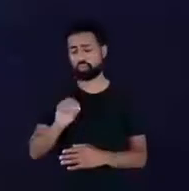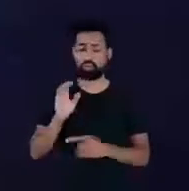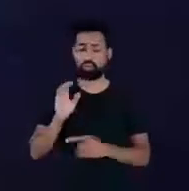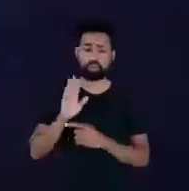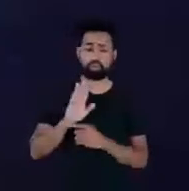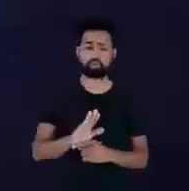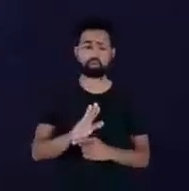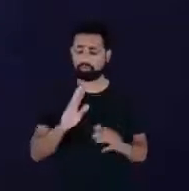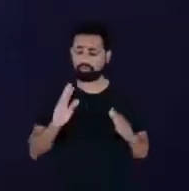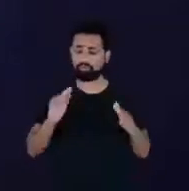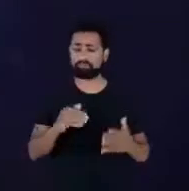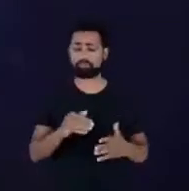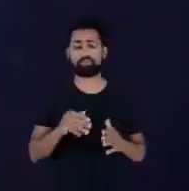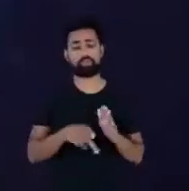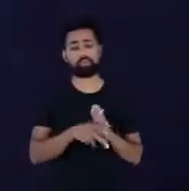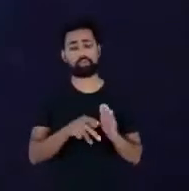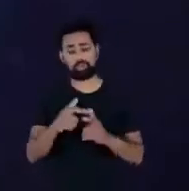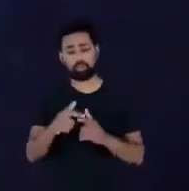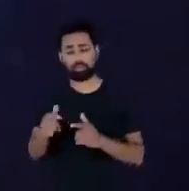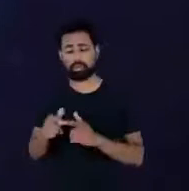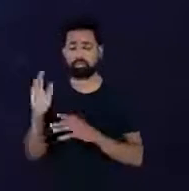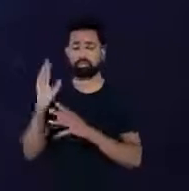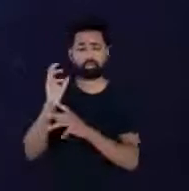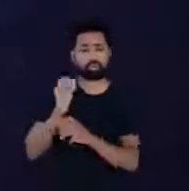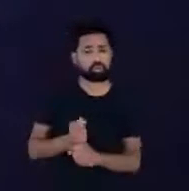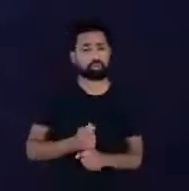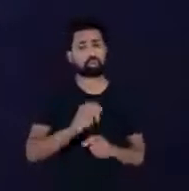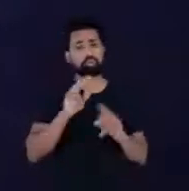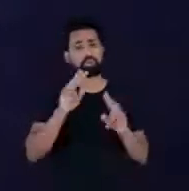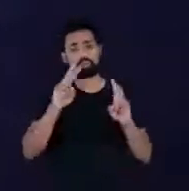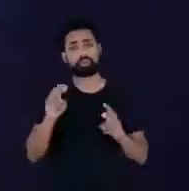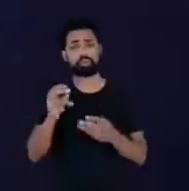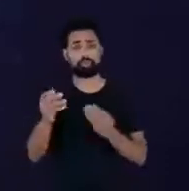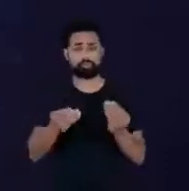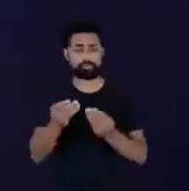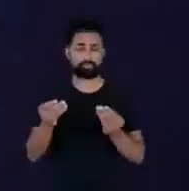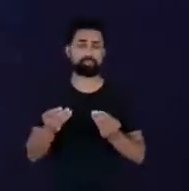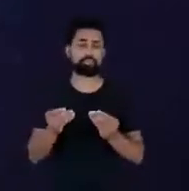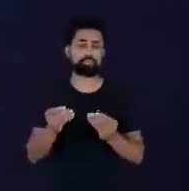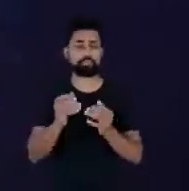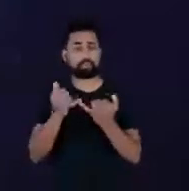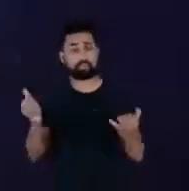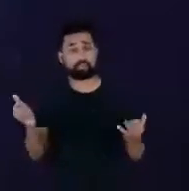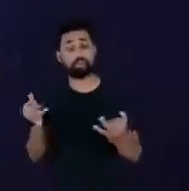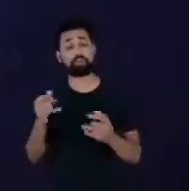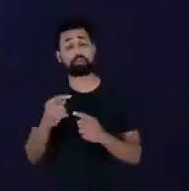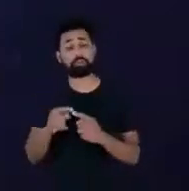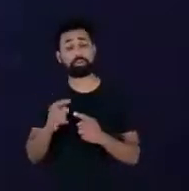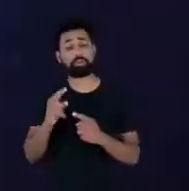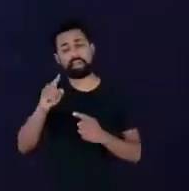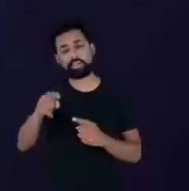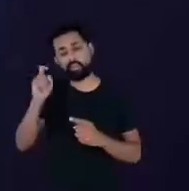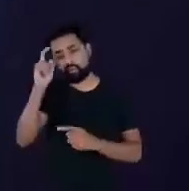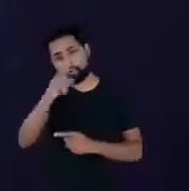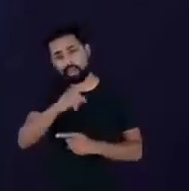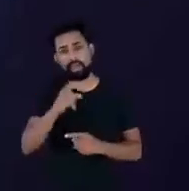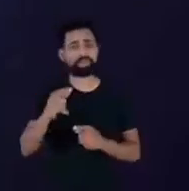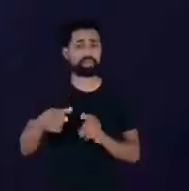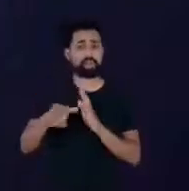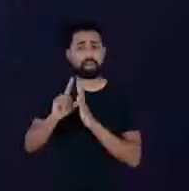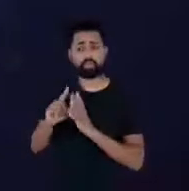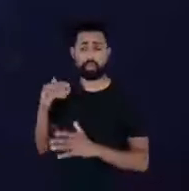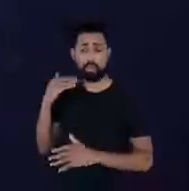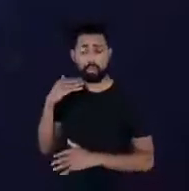um problema histórico em termos de financiabilidade e eficiência energética que é a dificuldade que os bancos tinham em